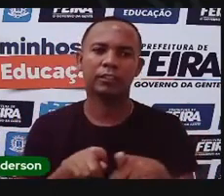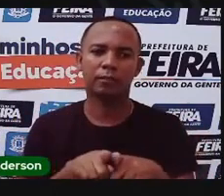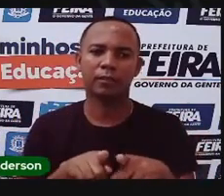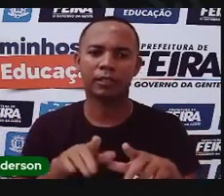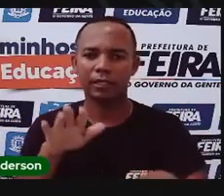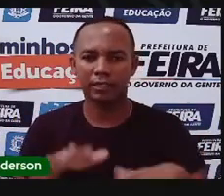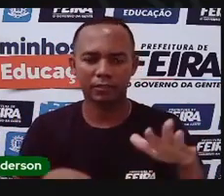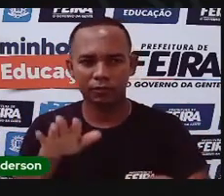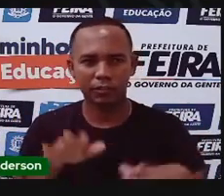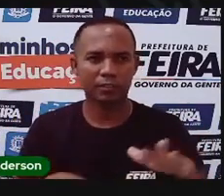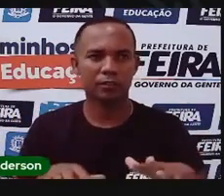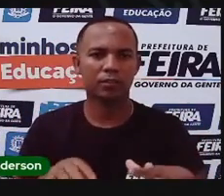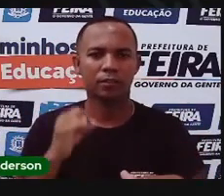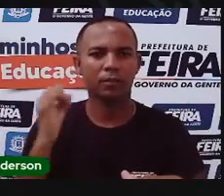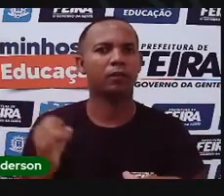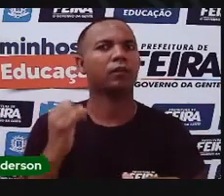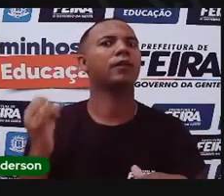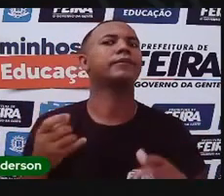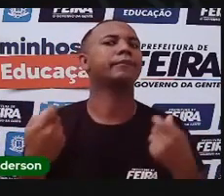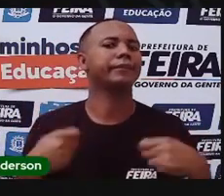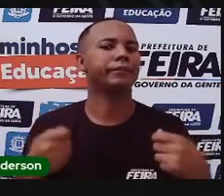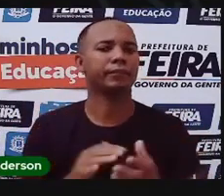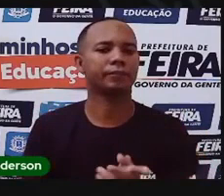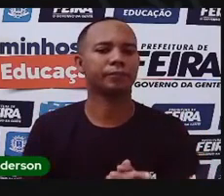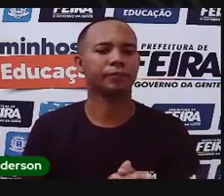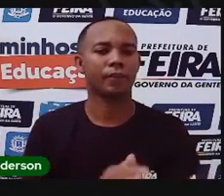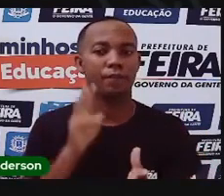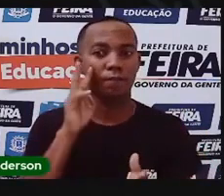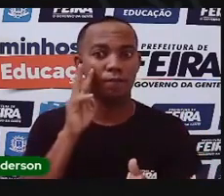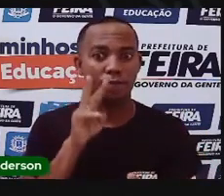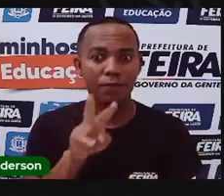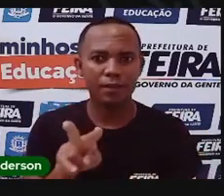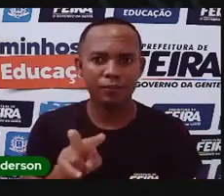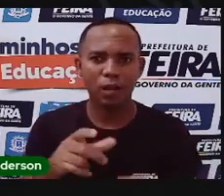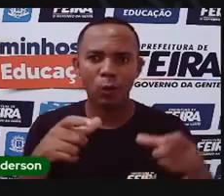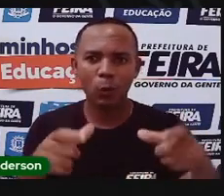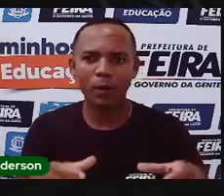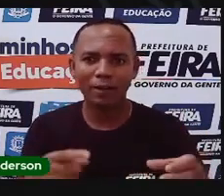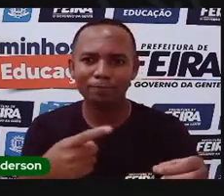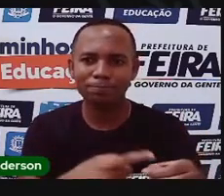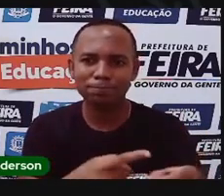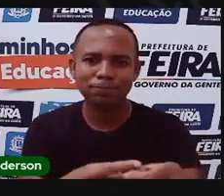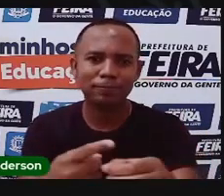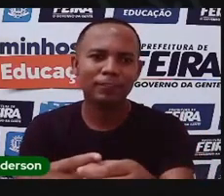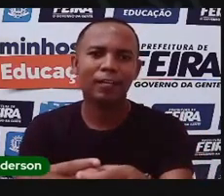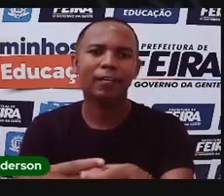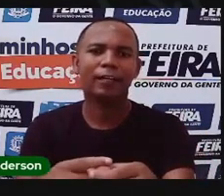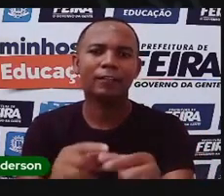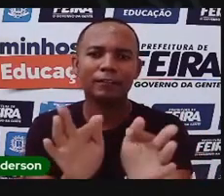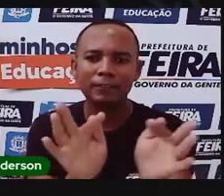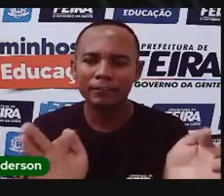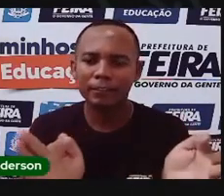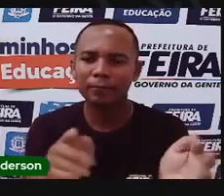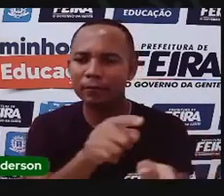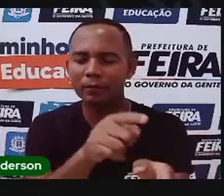e não dá a mesma importância. Olhem para o distrito de Maria Quitéria e toda a riqueza. Inclusive, entre essas